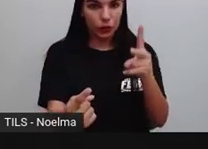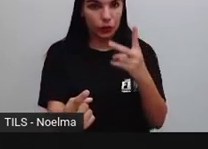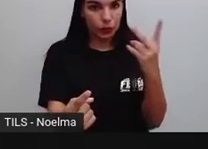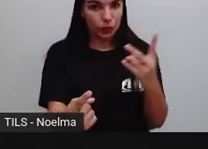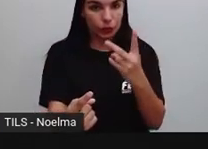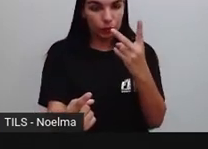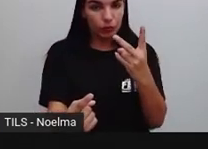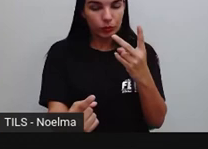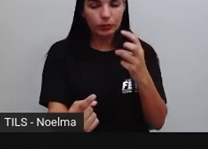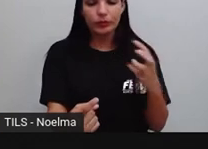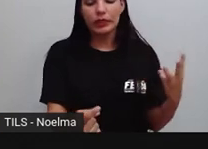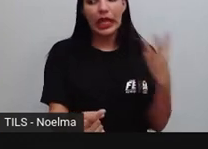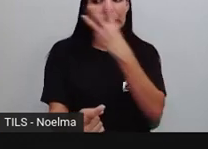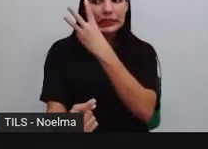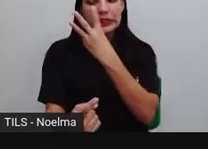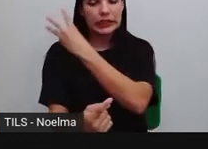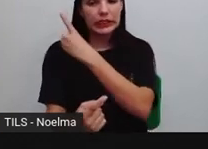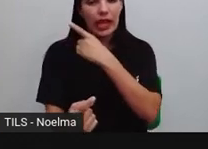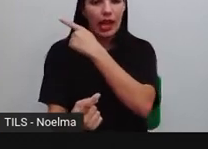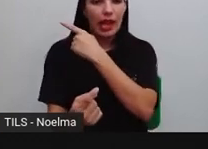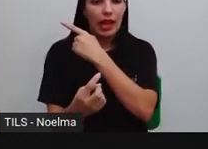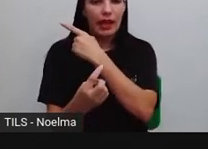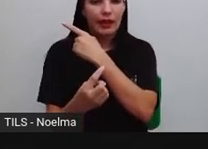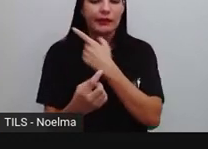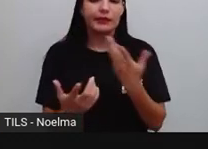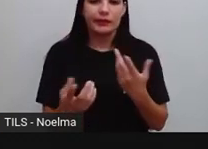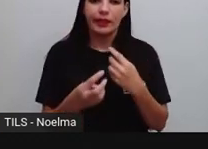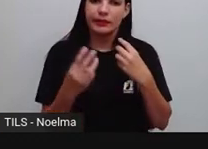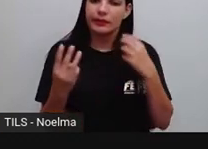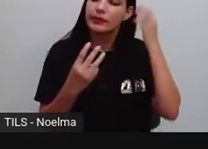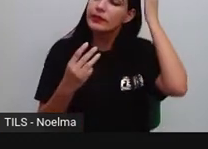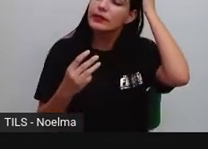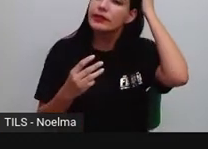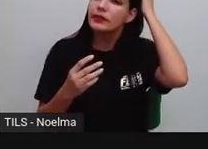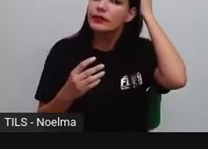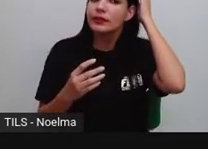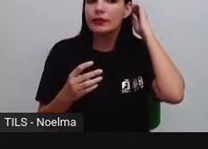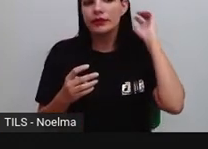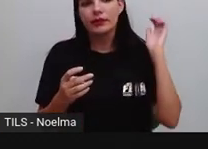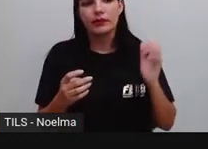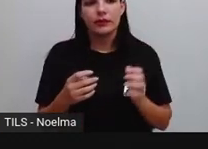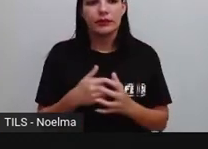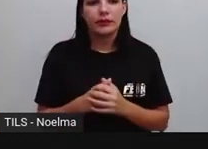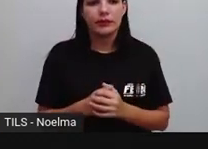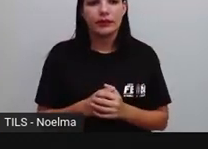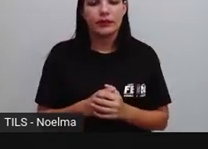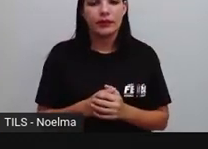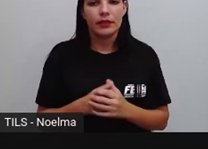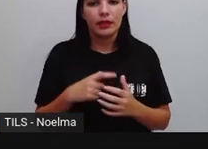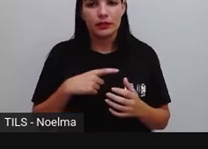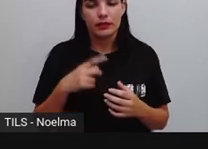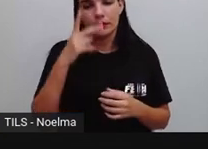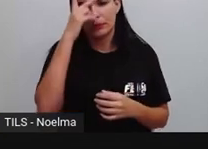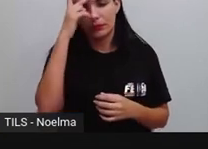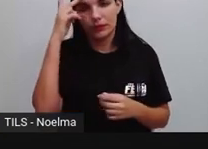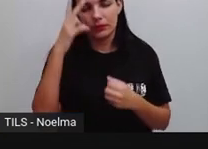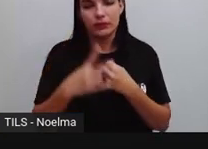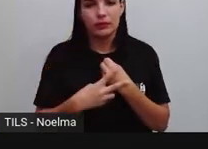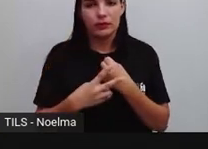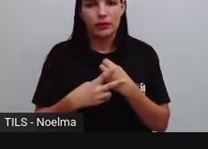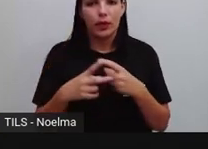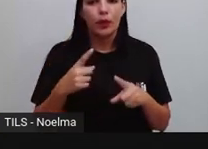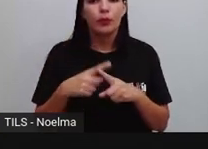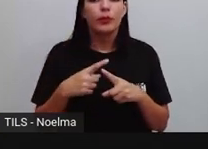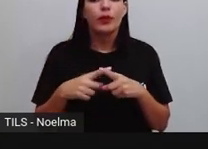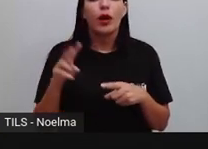tu, vós, terceira pessoa, eles, elas, ele, ela. São aí as pessoas do verbo. Por que